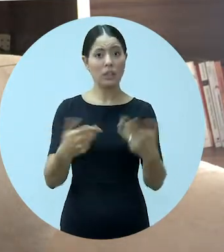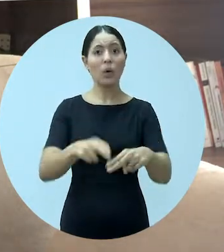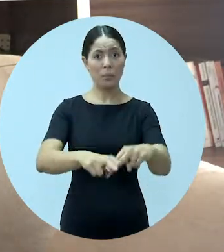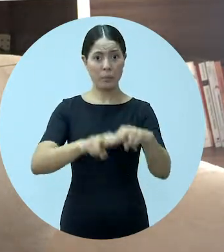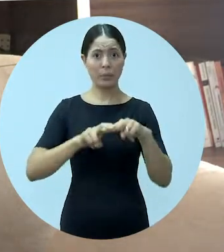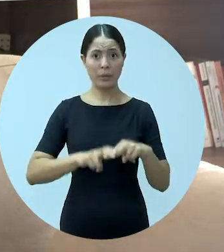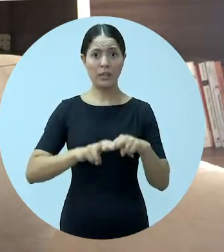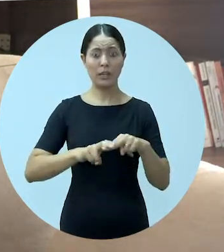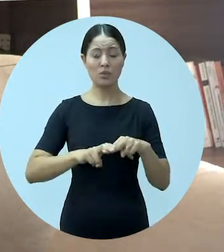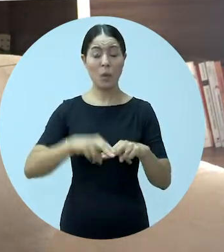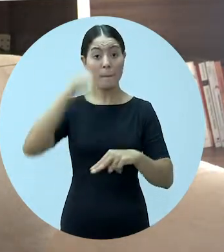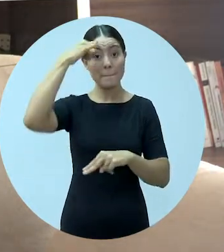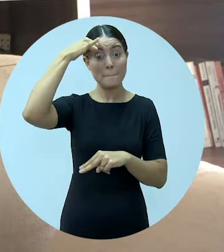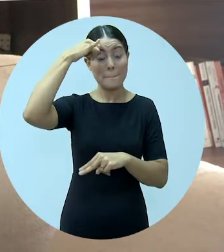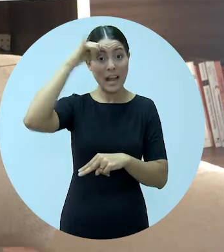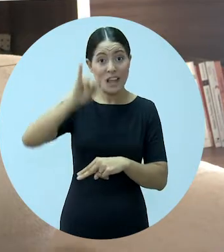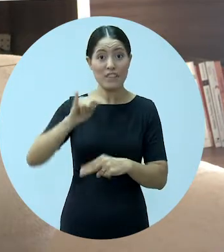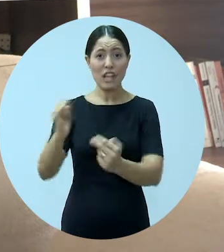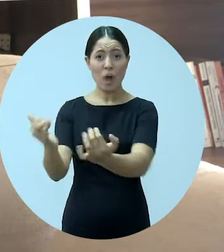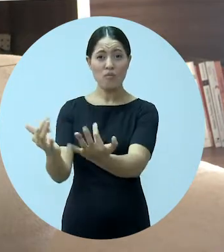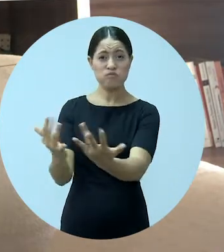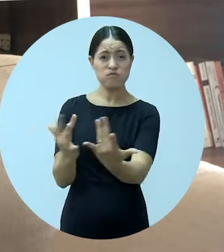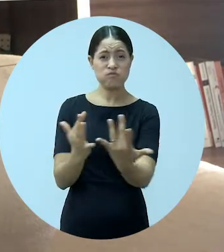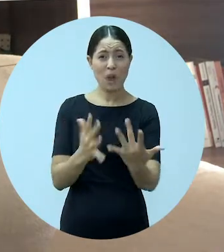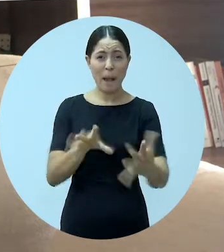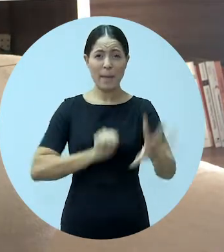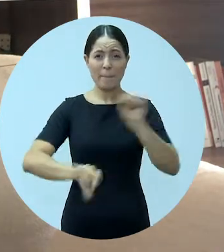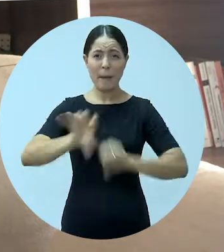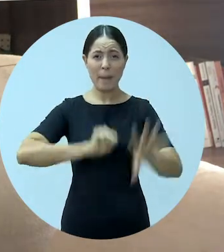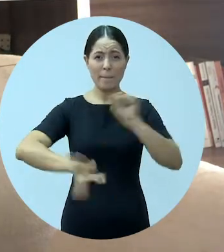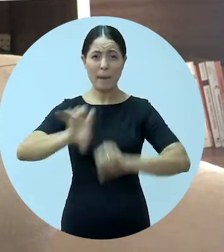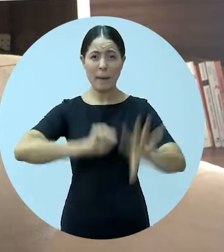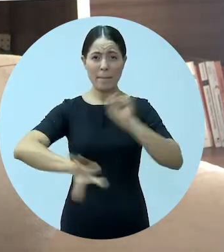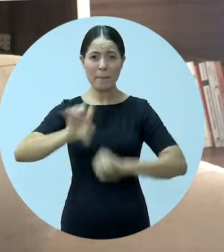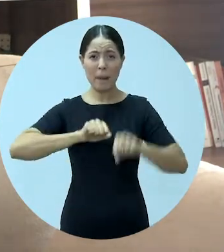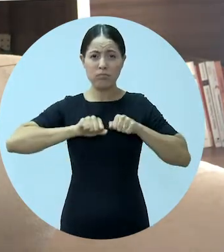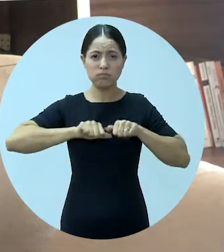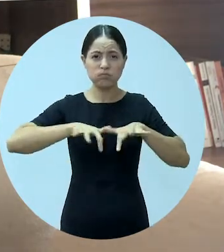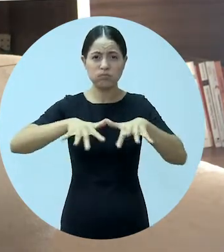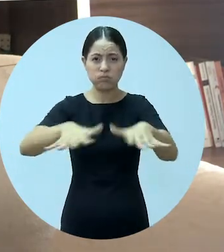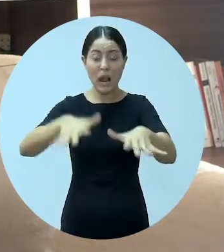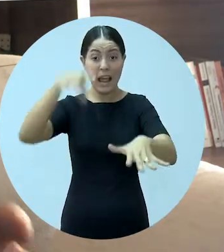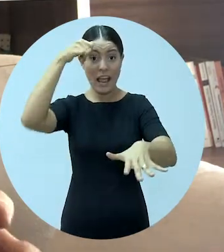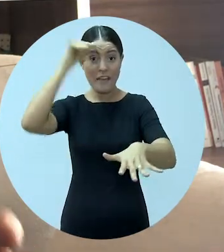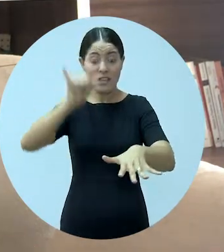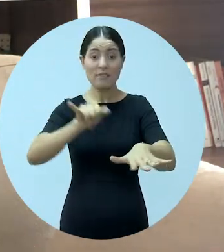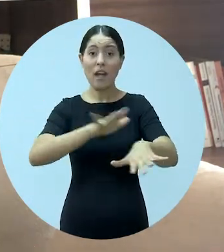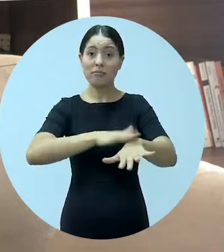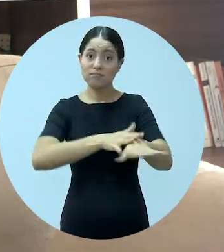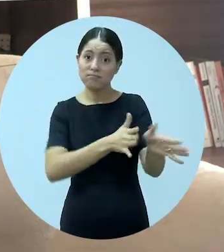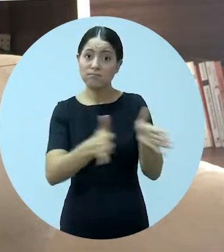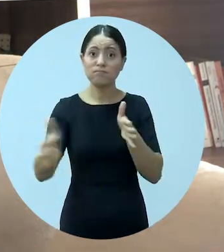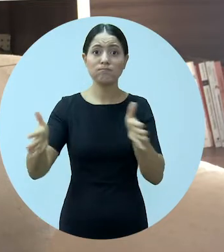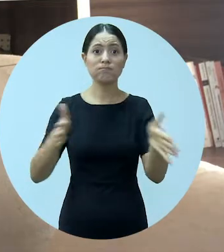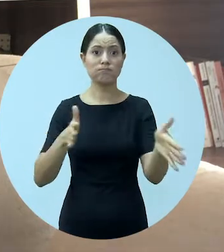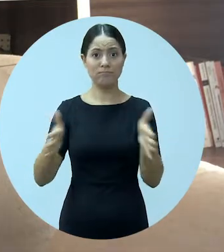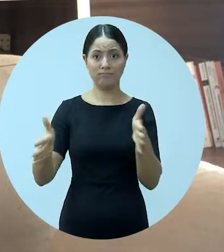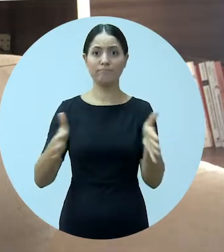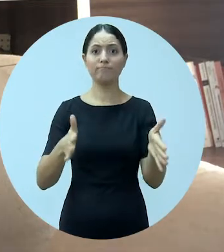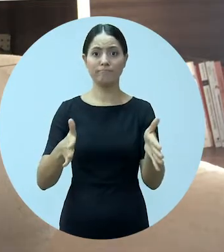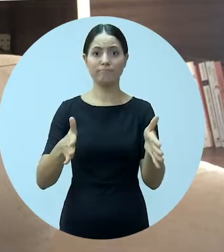medidas de modo a evitar o grande contágio, a espalhar esse contágio ao longo do tempo,